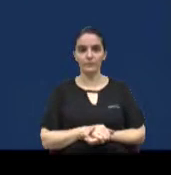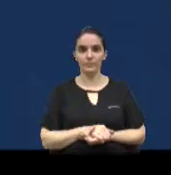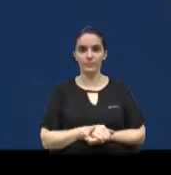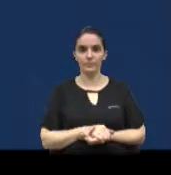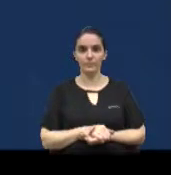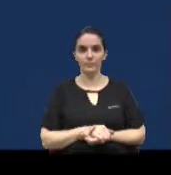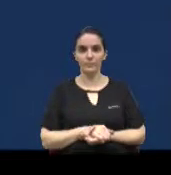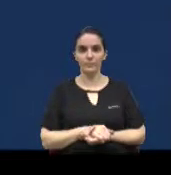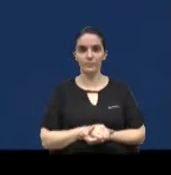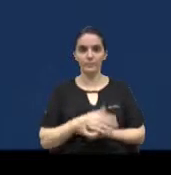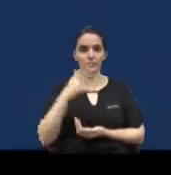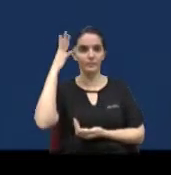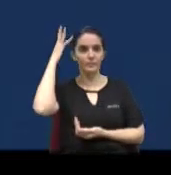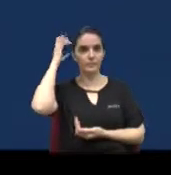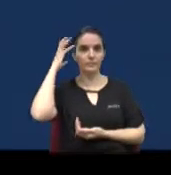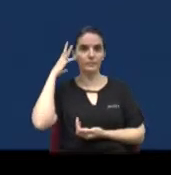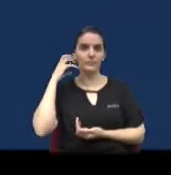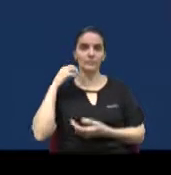Vereador Lu Bogo.